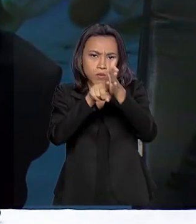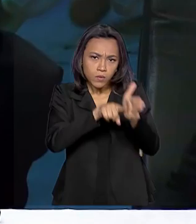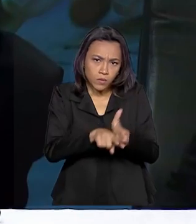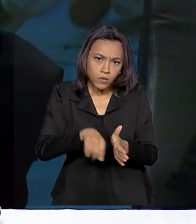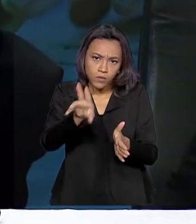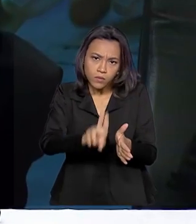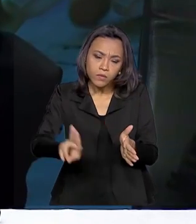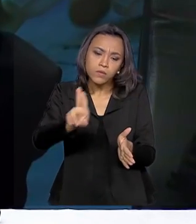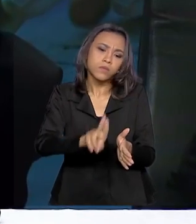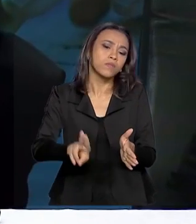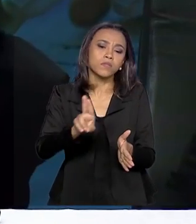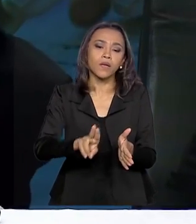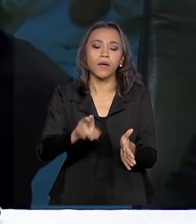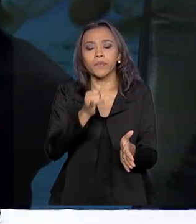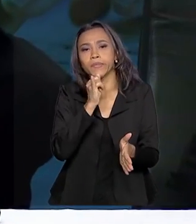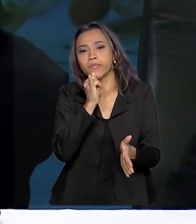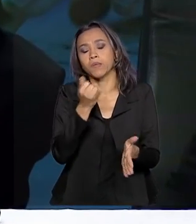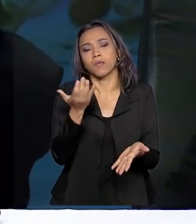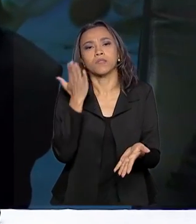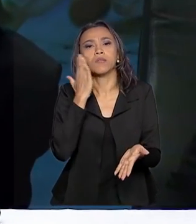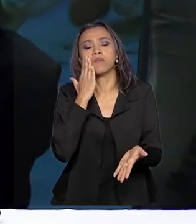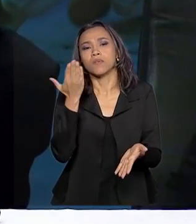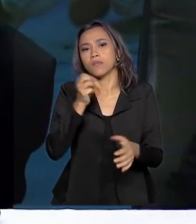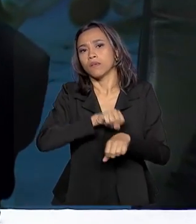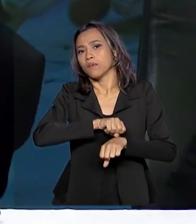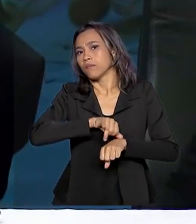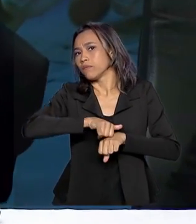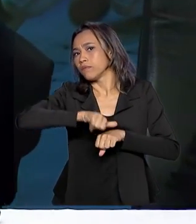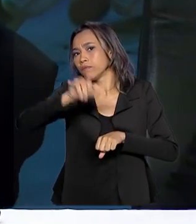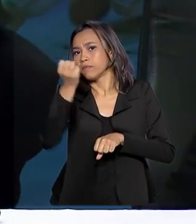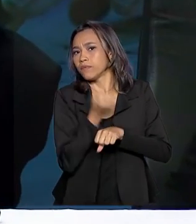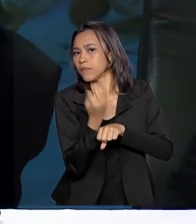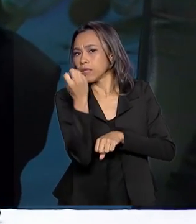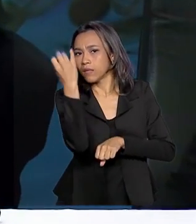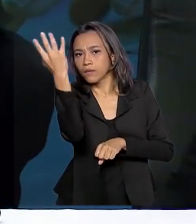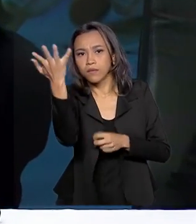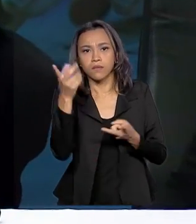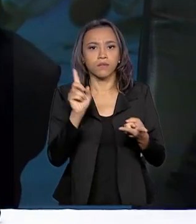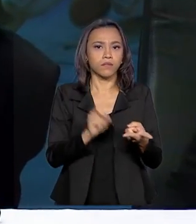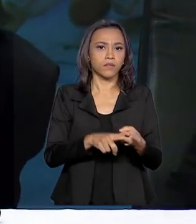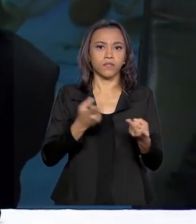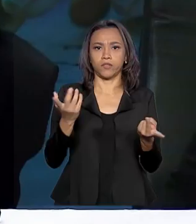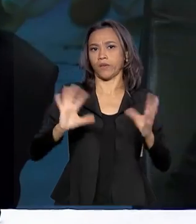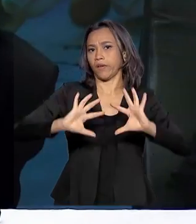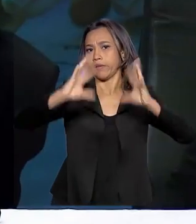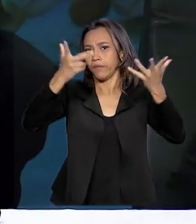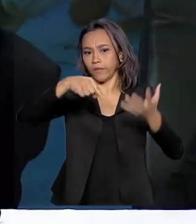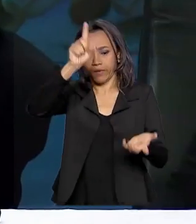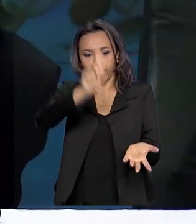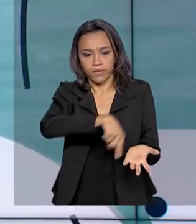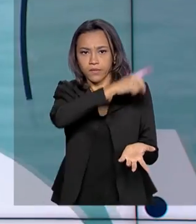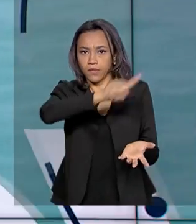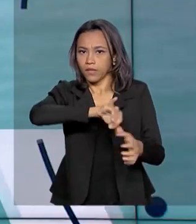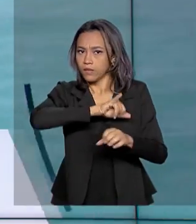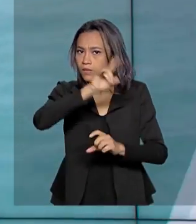a, por exemplo, viagens, questões relacionadas a eventos cancelados.